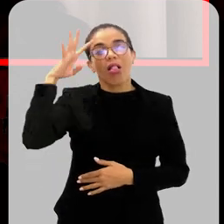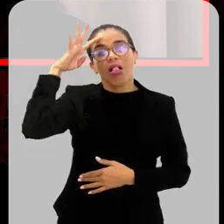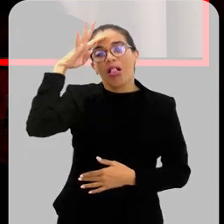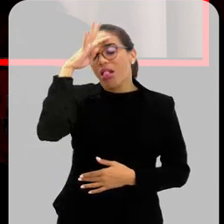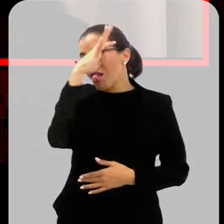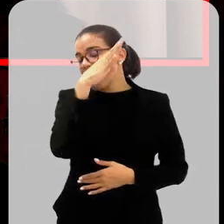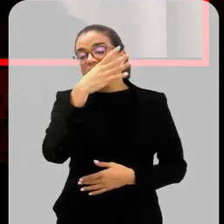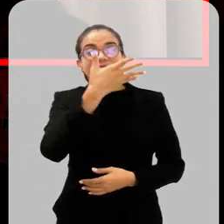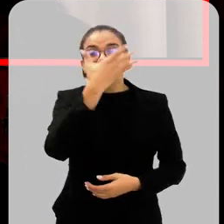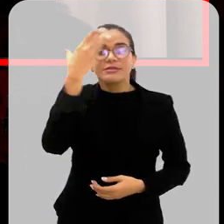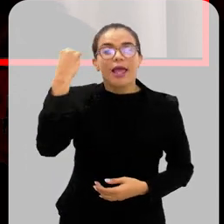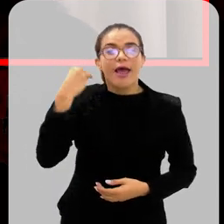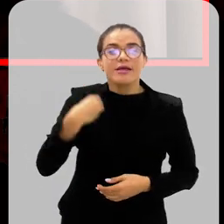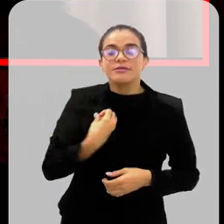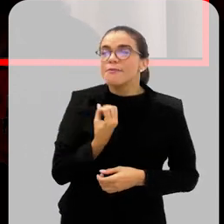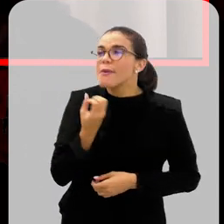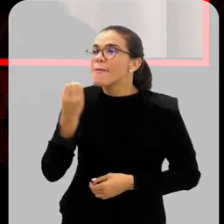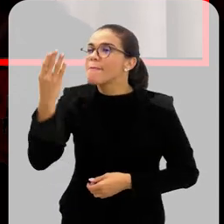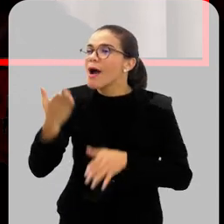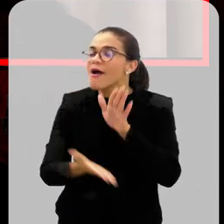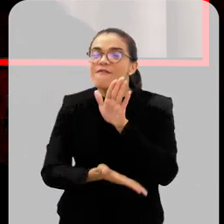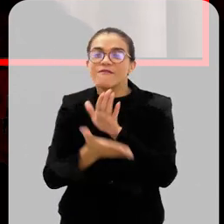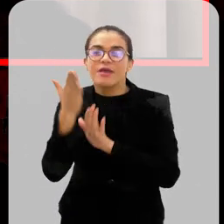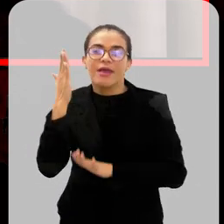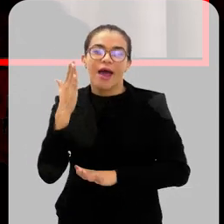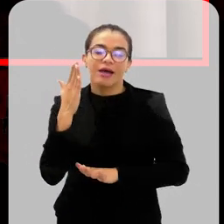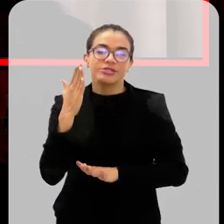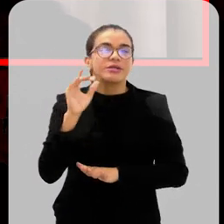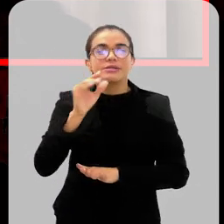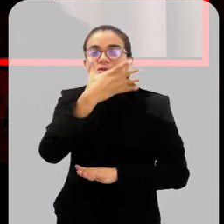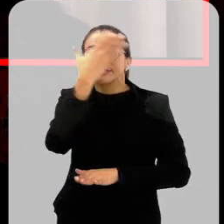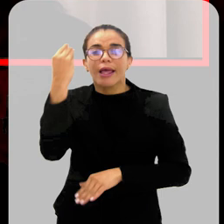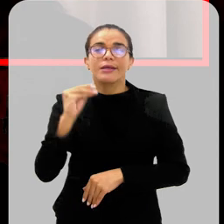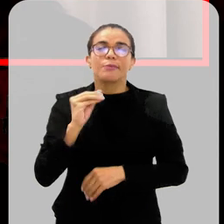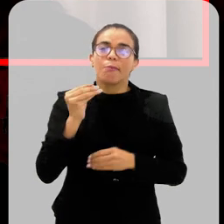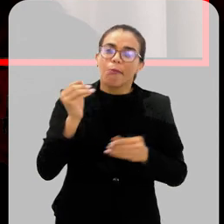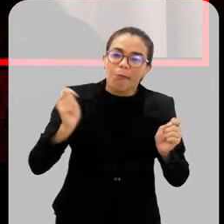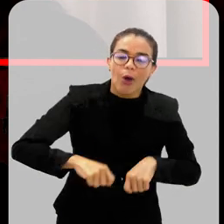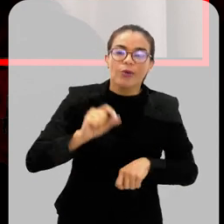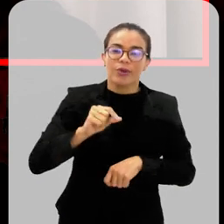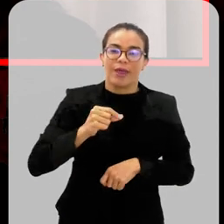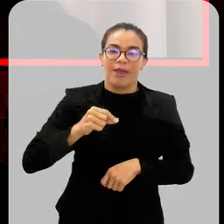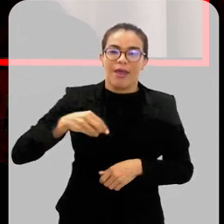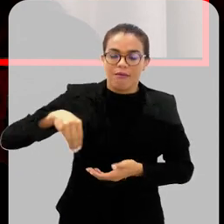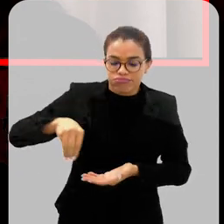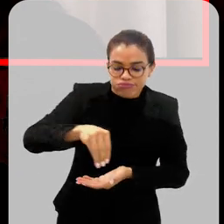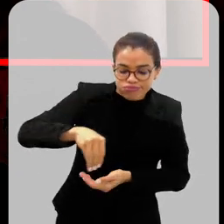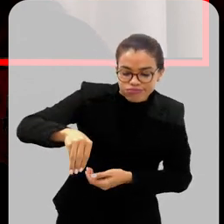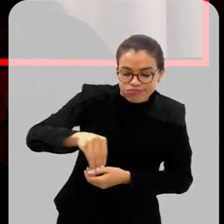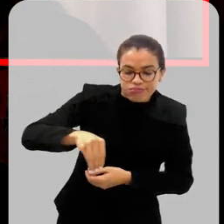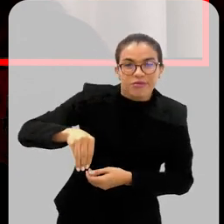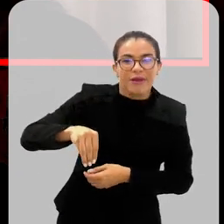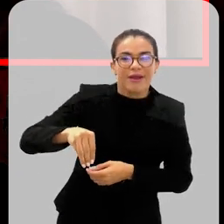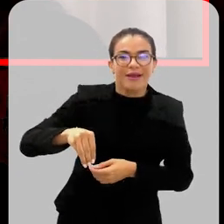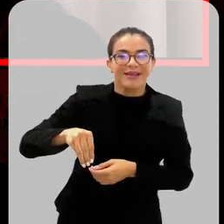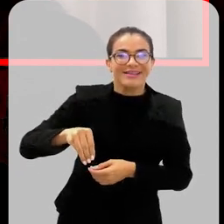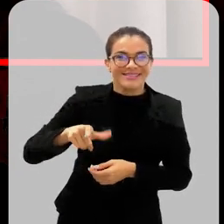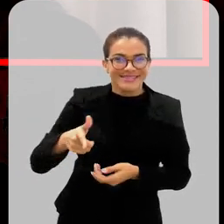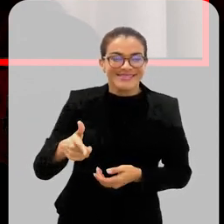dispersas, esquecem, viajam. Botar aquela terrinha ali no vasinho de plantas, onde a água fica depositada.